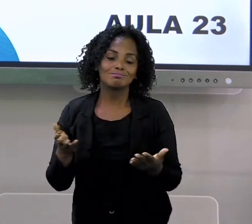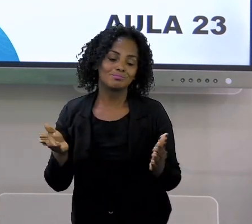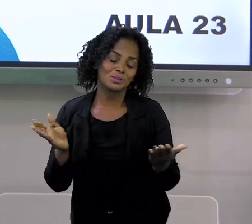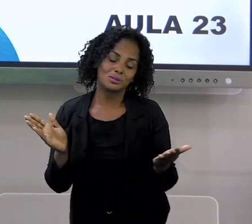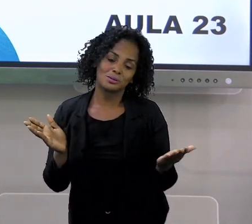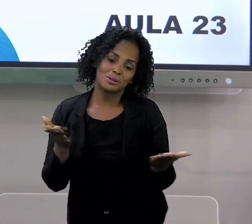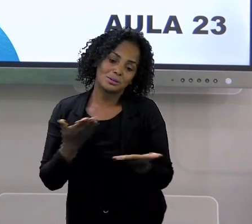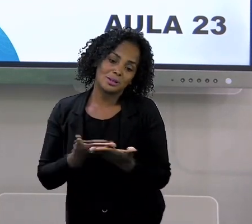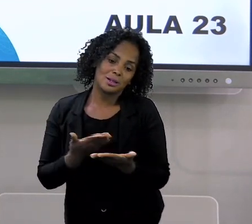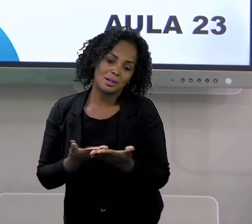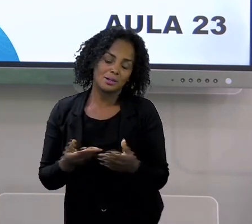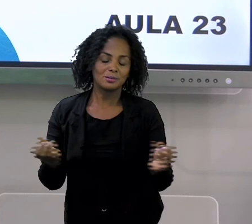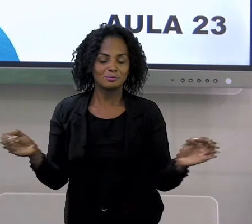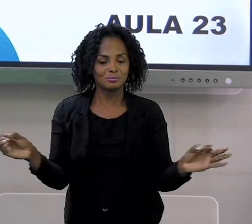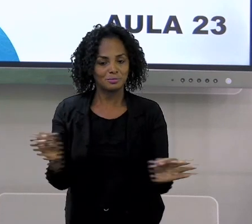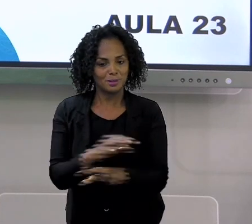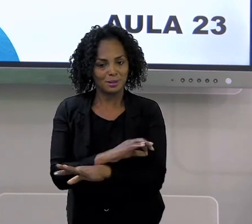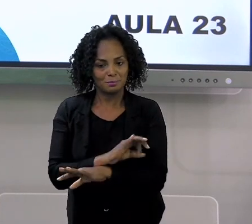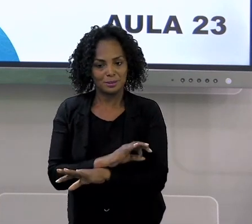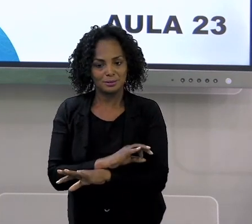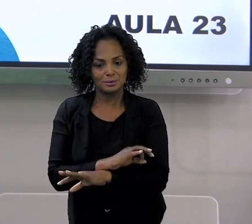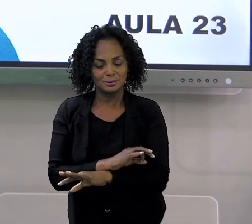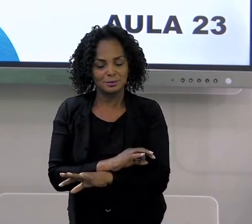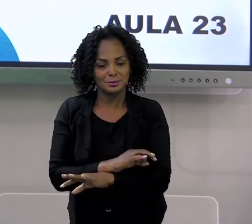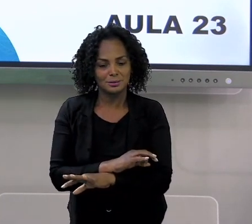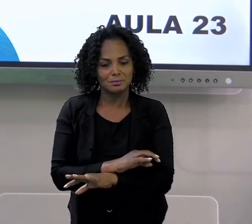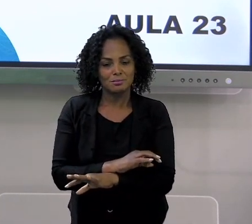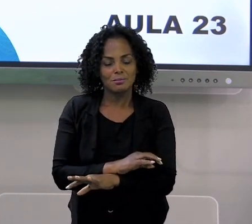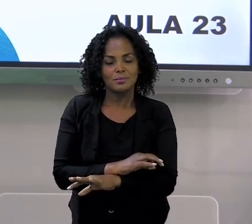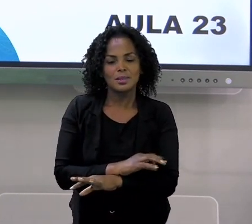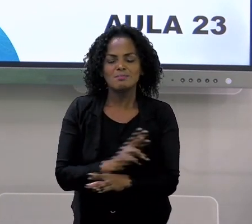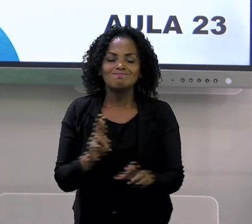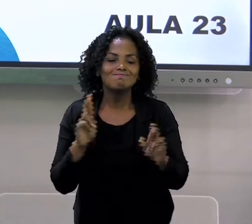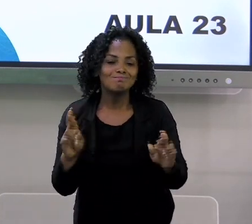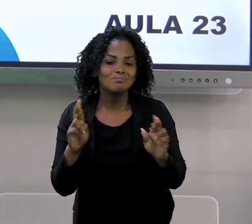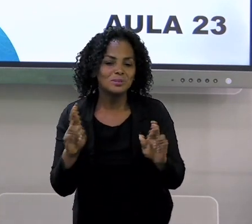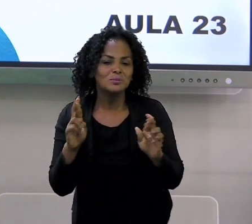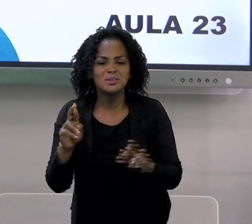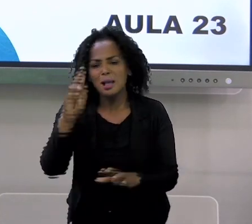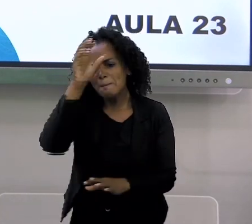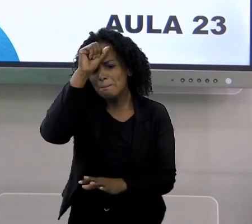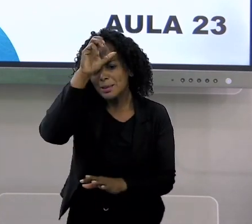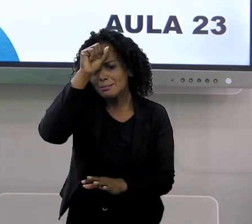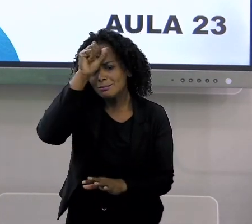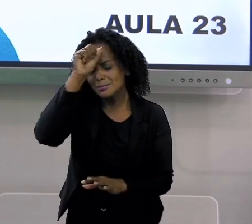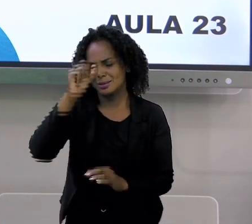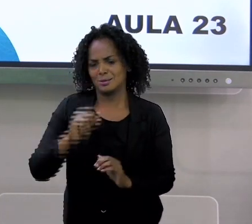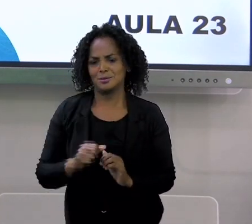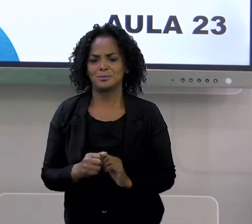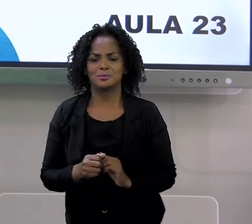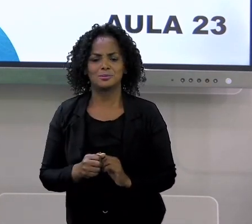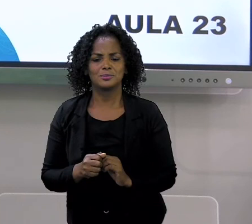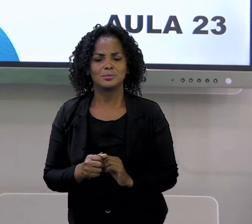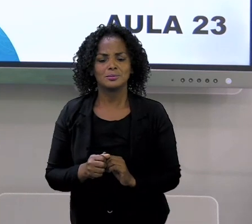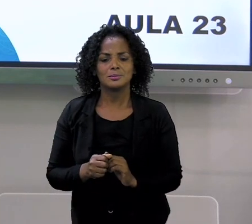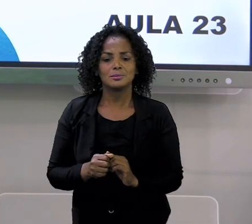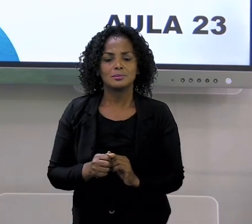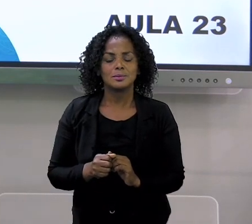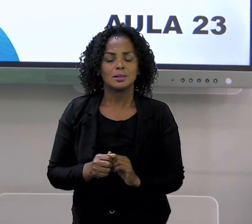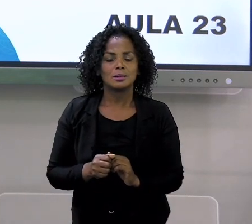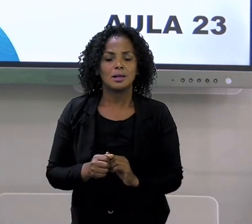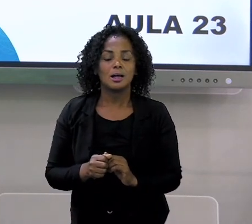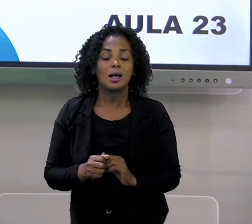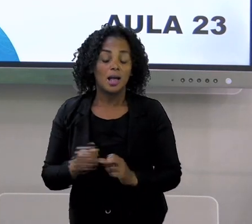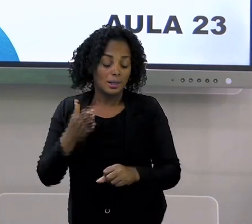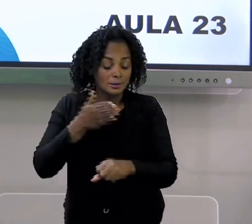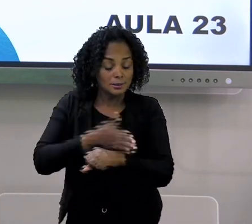chegando ao fim. Que pena, mas eu tenho certeza que você aprendeu bastante aí hoje. Não é isso? Convido vocês